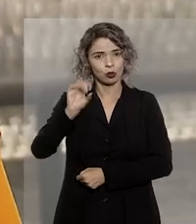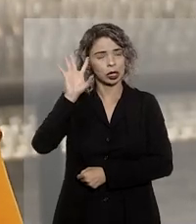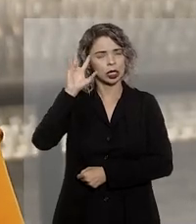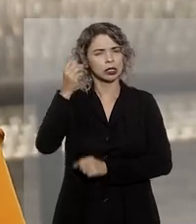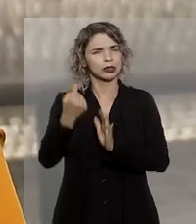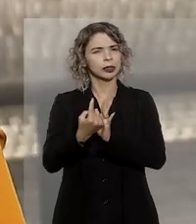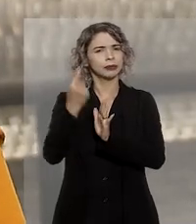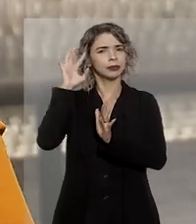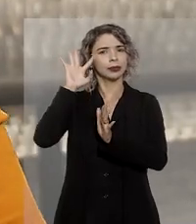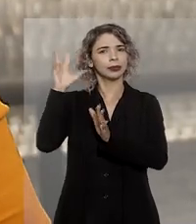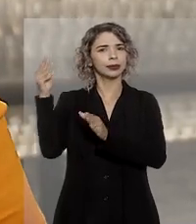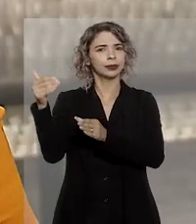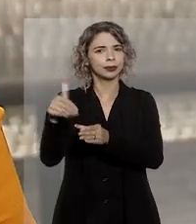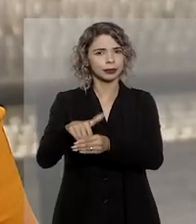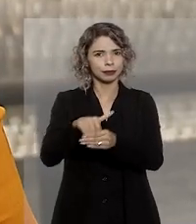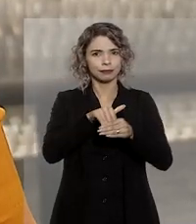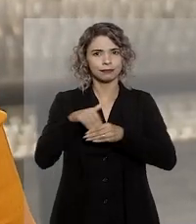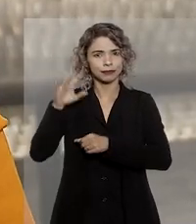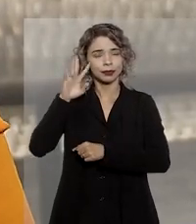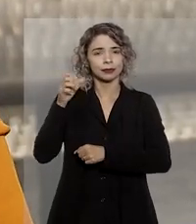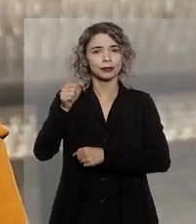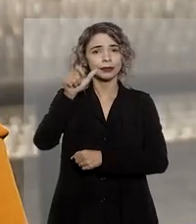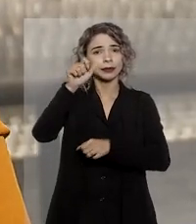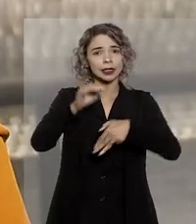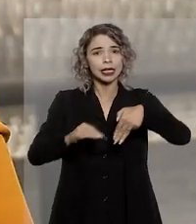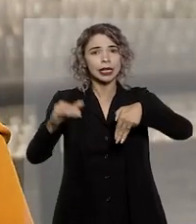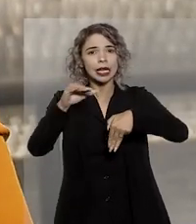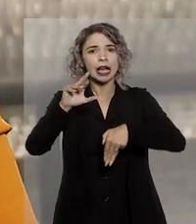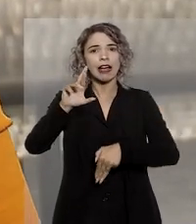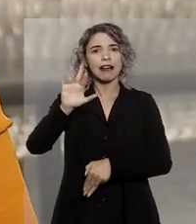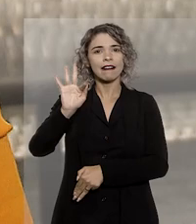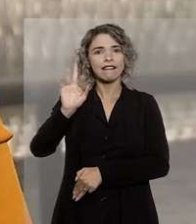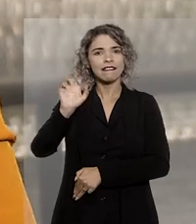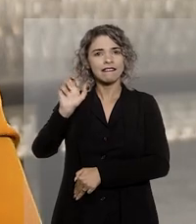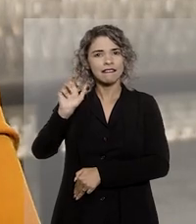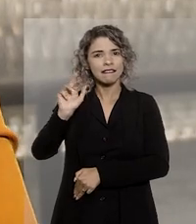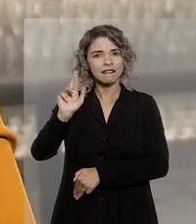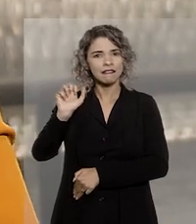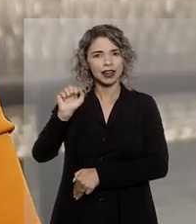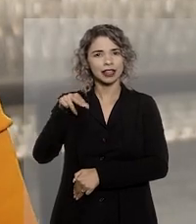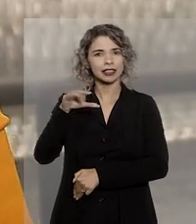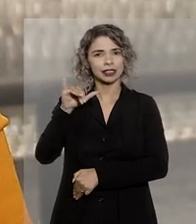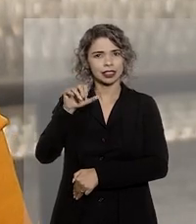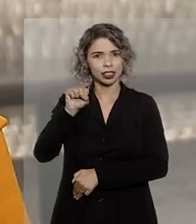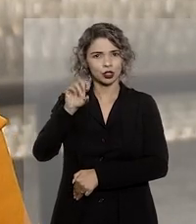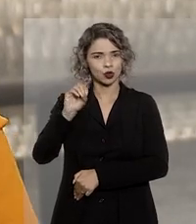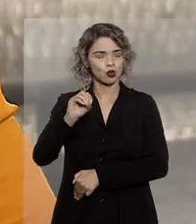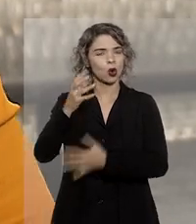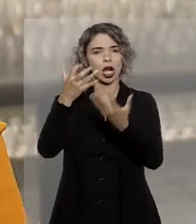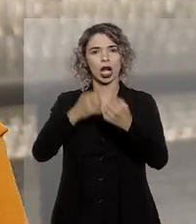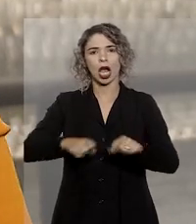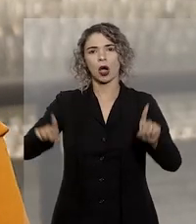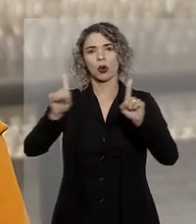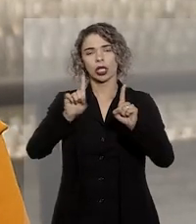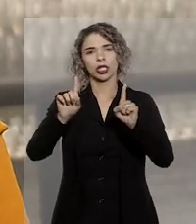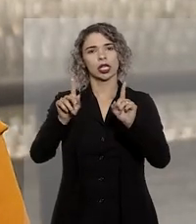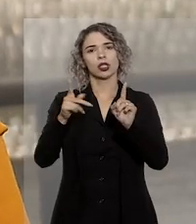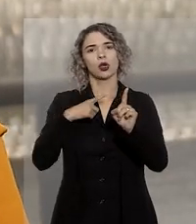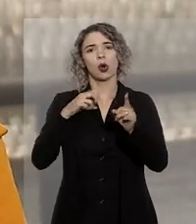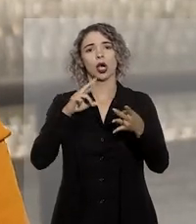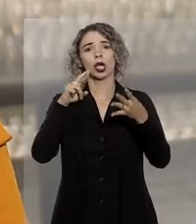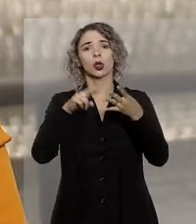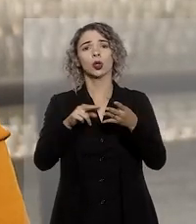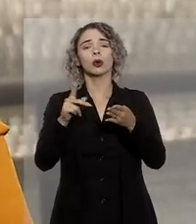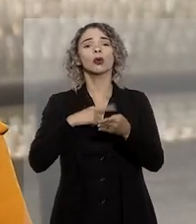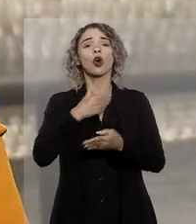recorreu de decisão anterior do relator, ministro Francisco Falcão, que havia negado o pedido de solicitação para que o